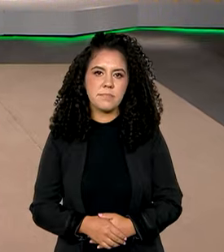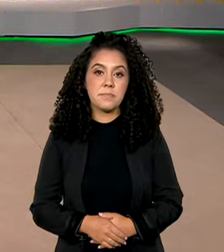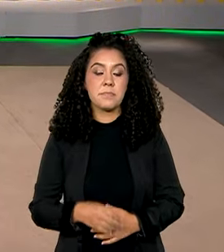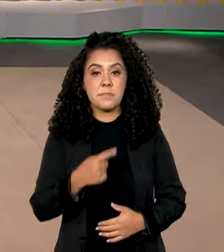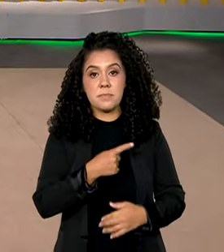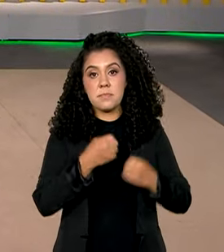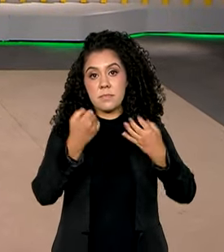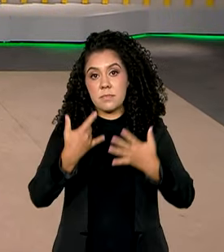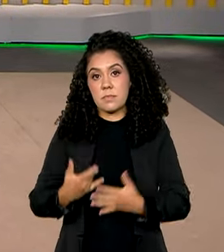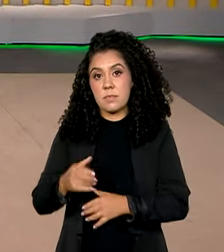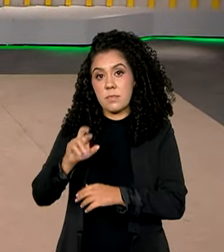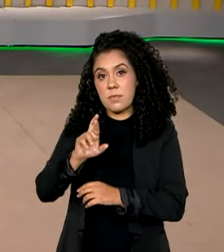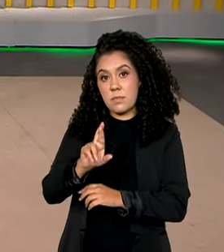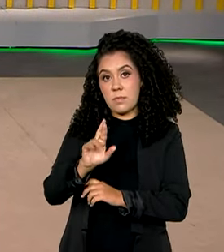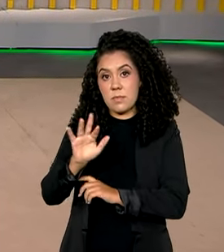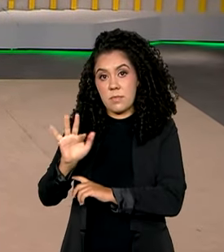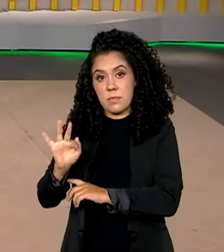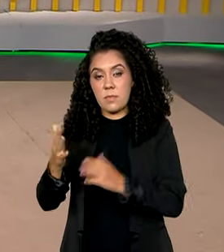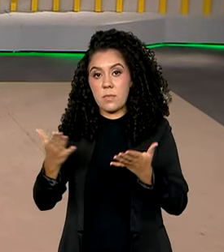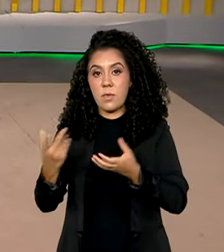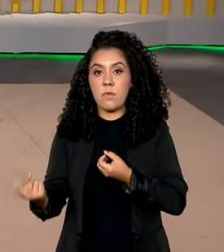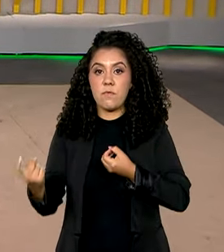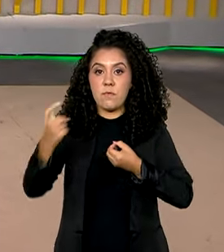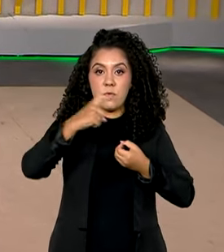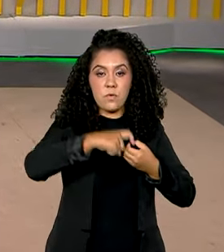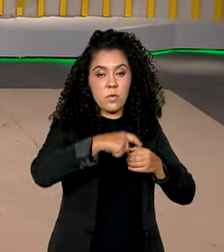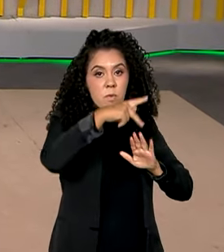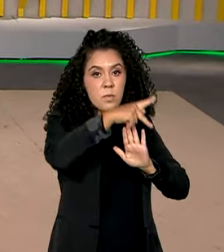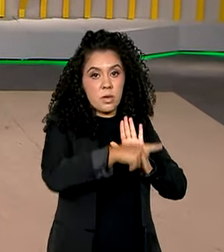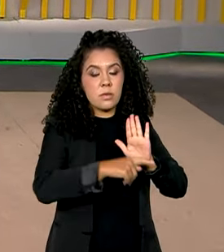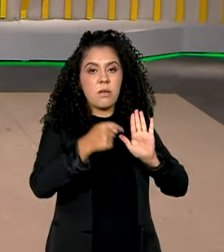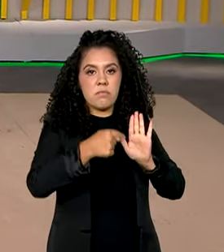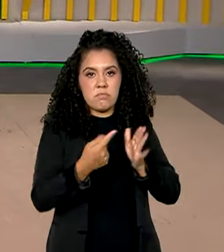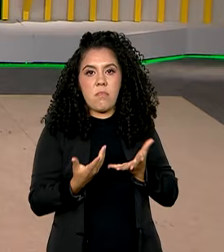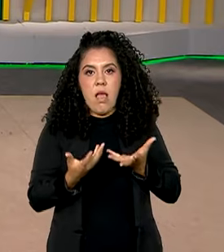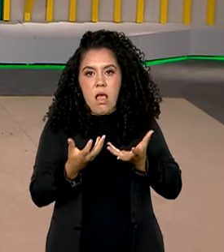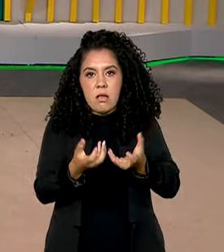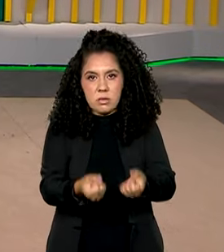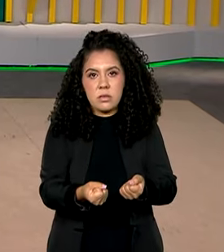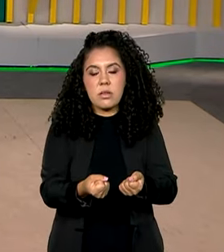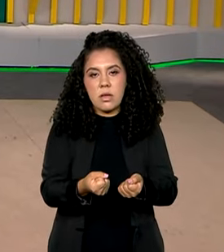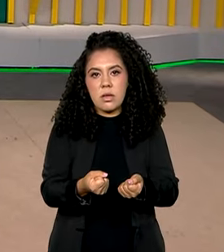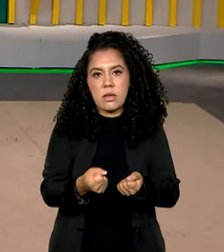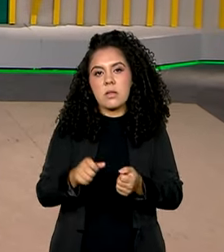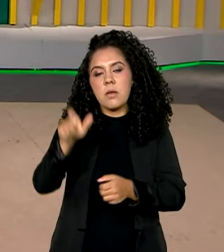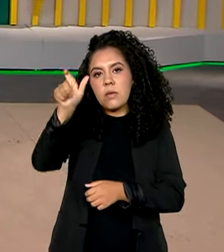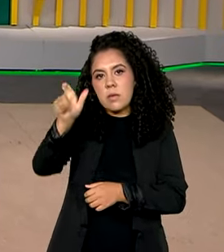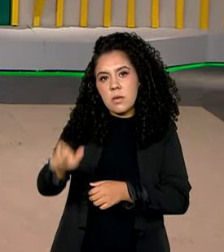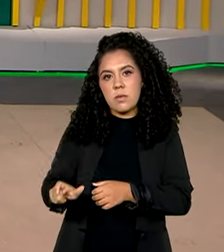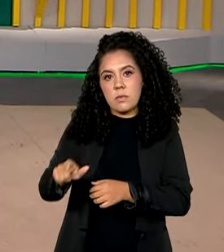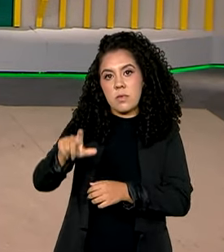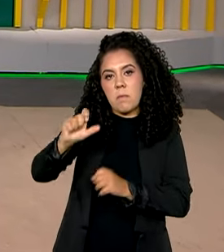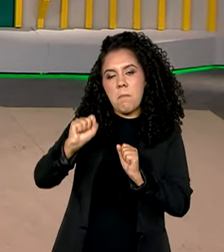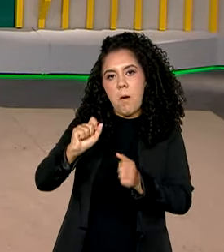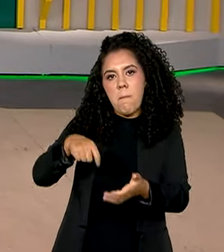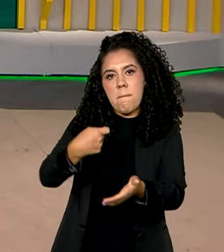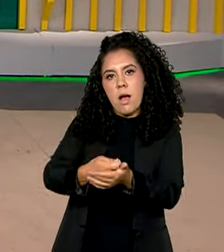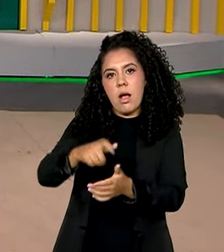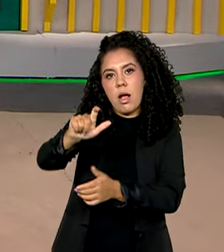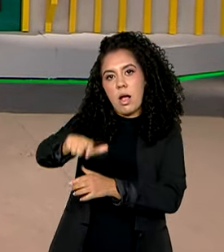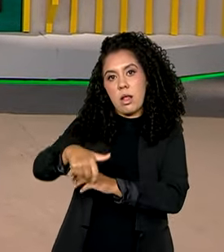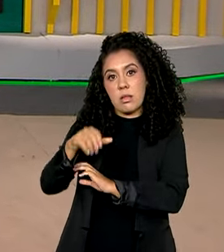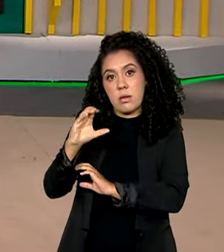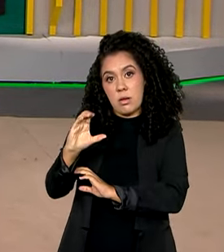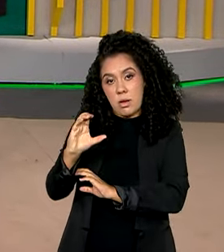A Receita Federal retomou o projeto que aceita pagamento de débitos do contribuinte com cartão de crédito. O